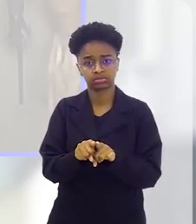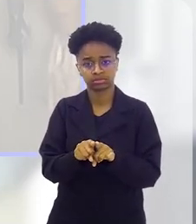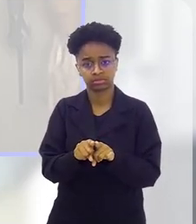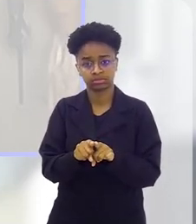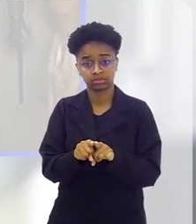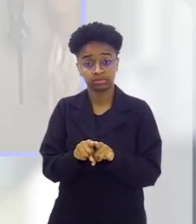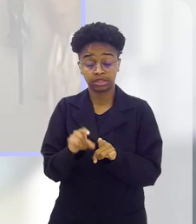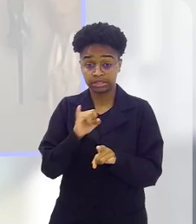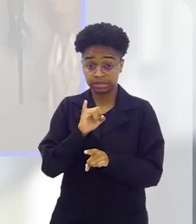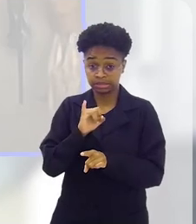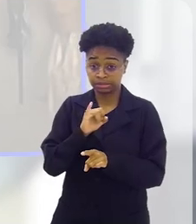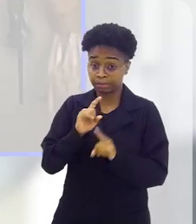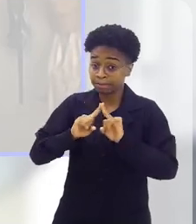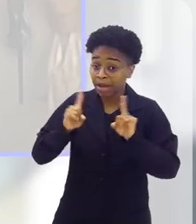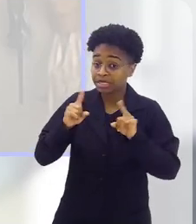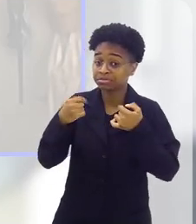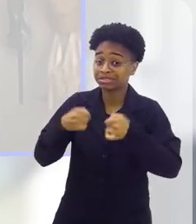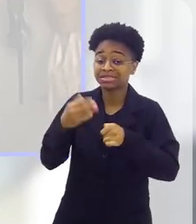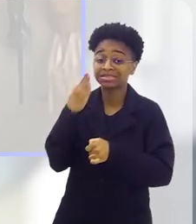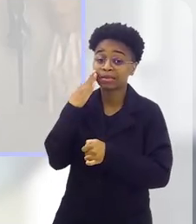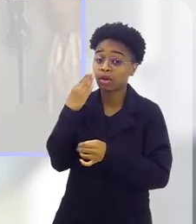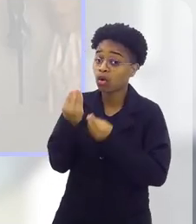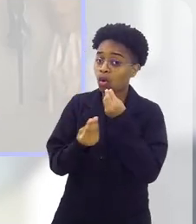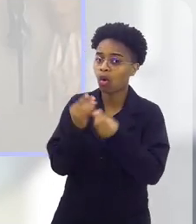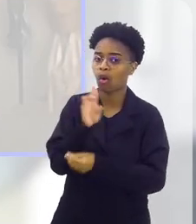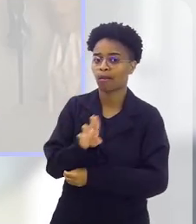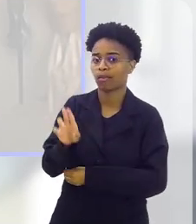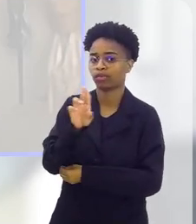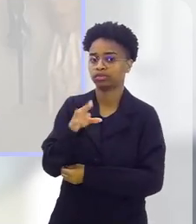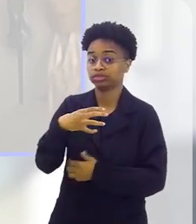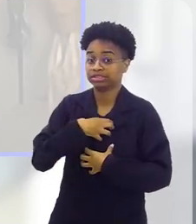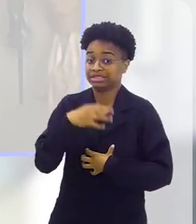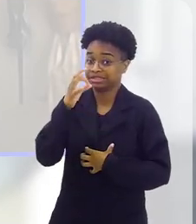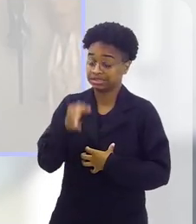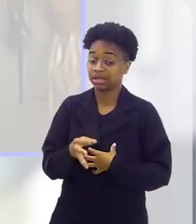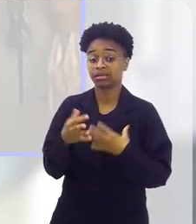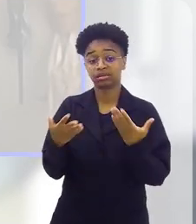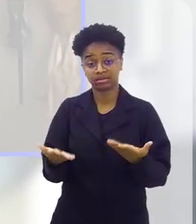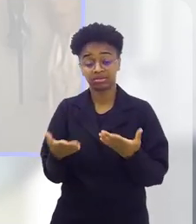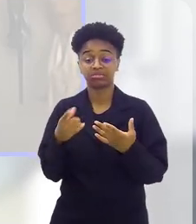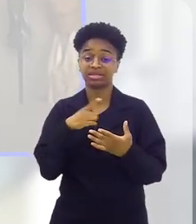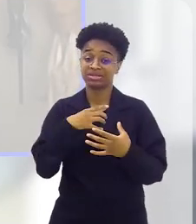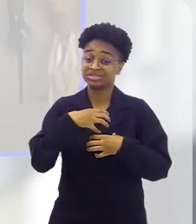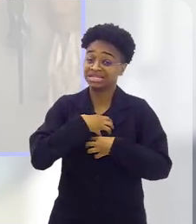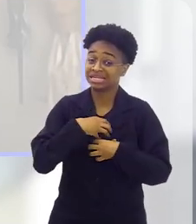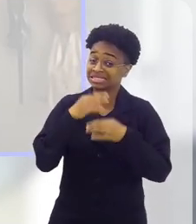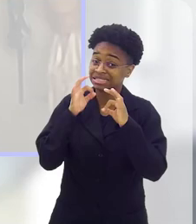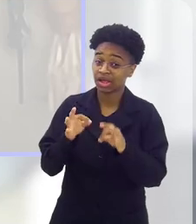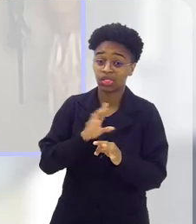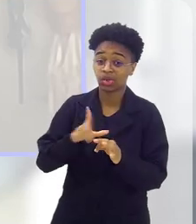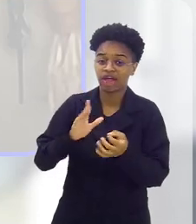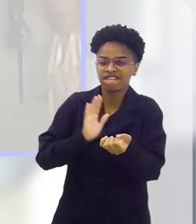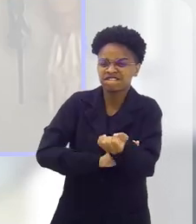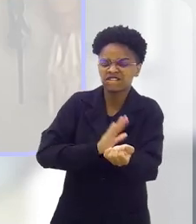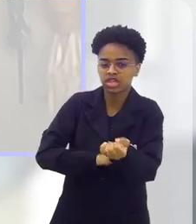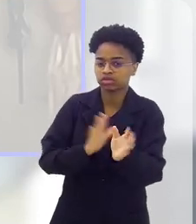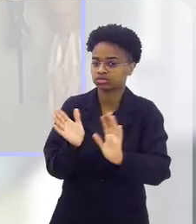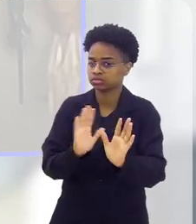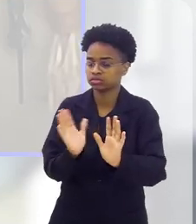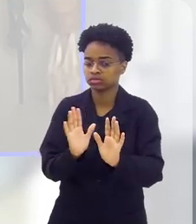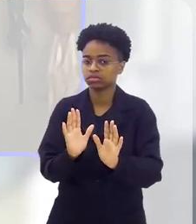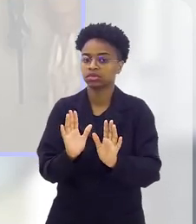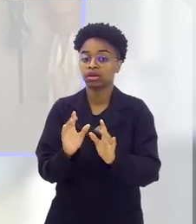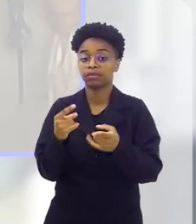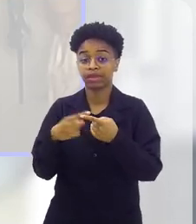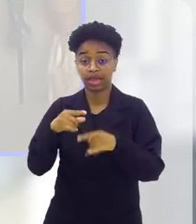também, se a gente souber usar de forma adequada, mas aí vem a forma adequada e não a forma do vício.